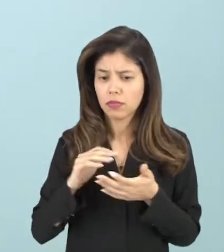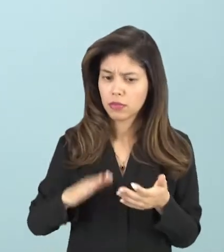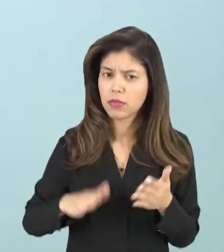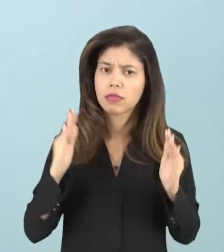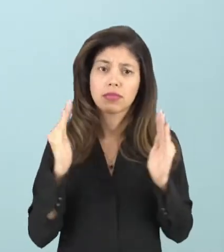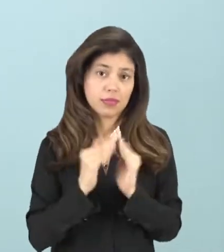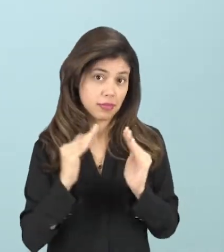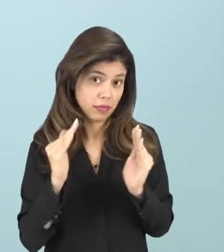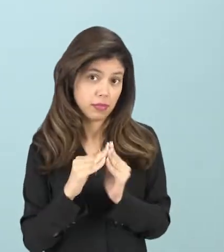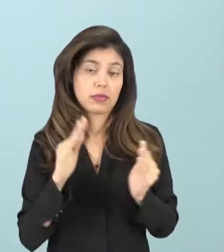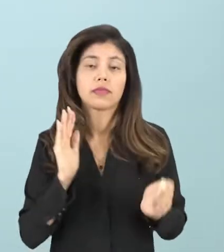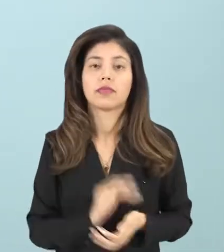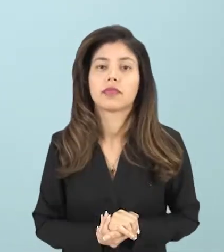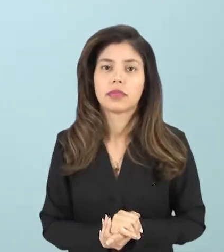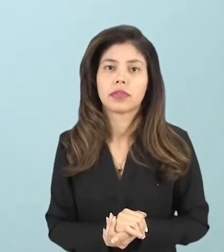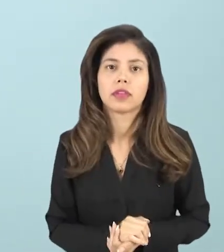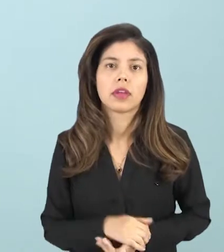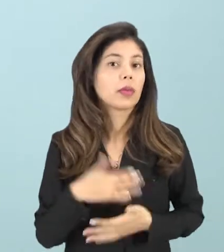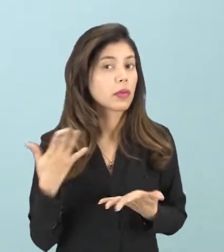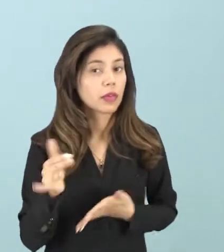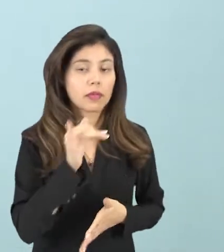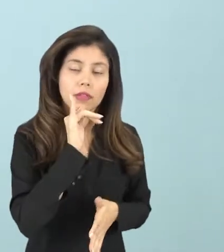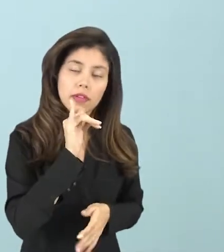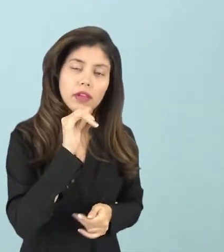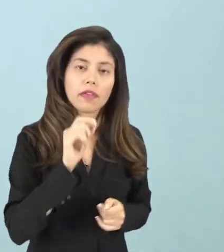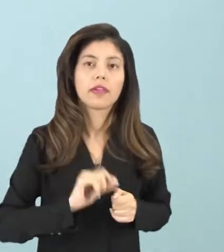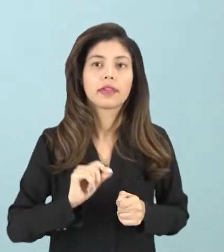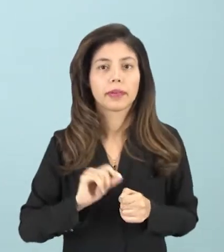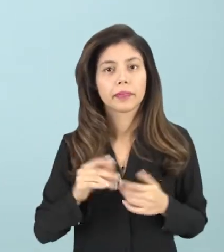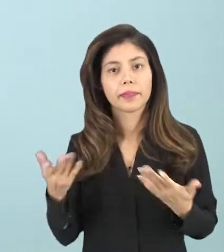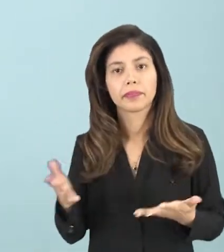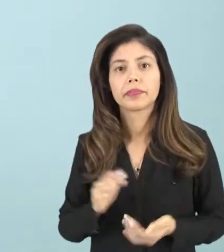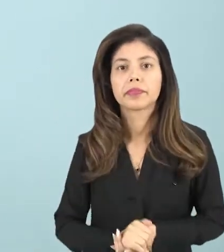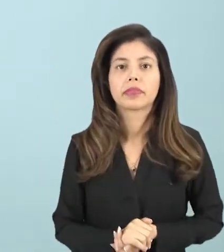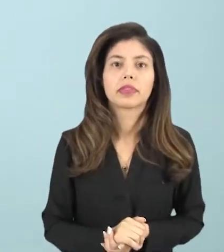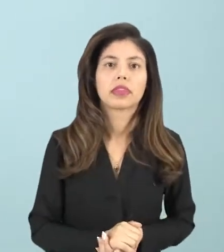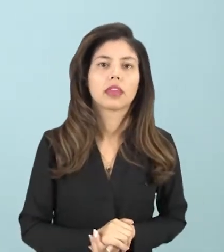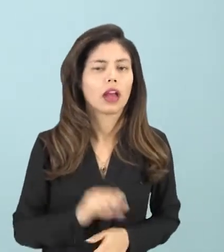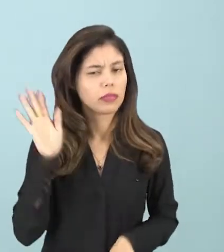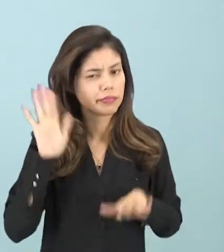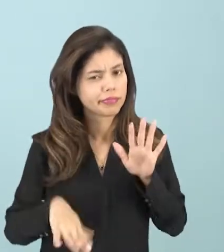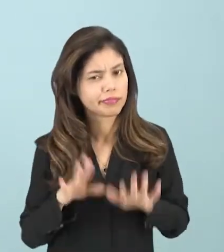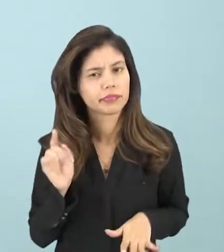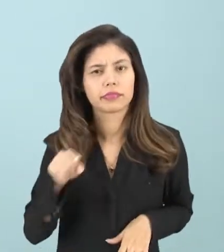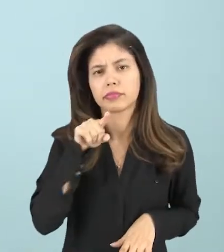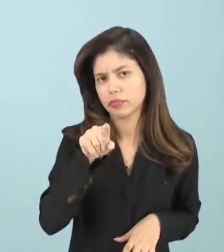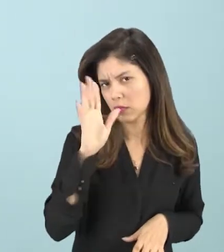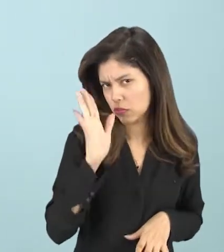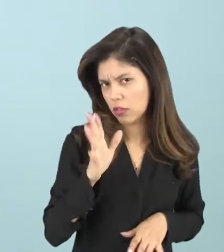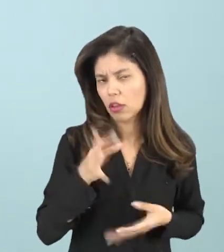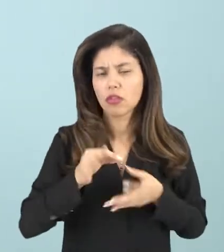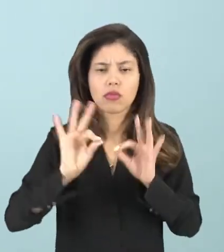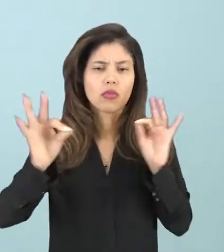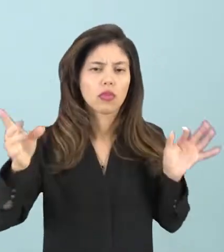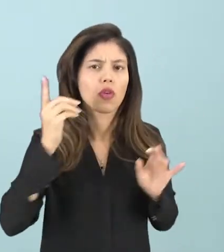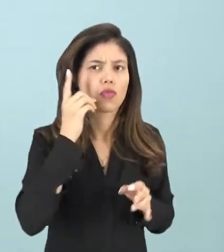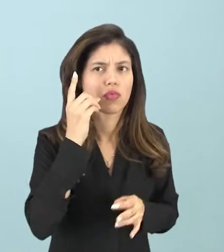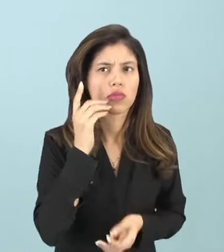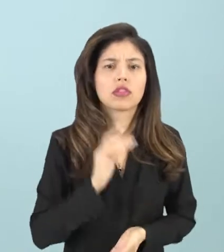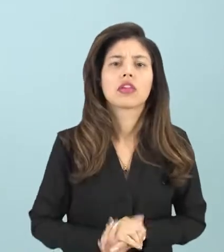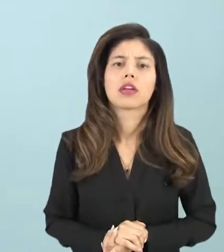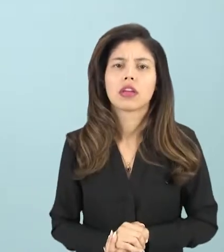domésticas, que no caso precisam ser realizadas. Habitualmente, já de longa data,